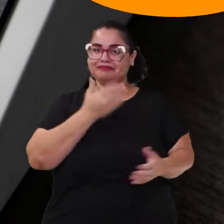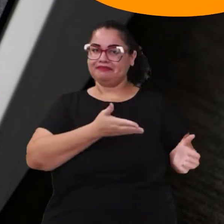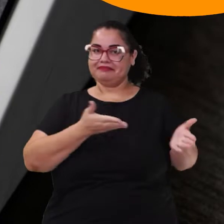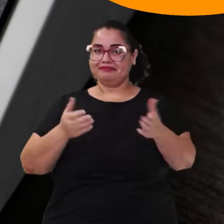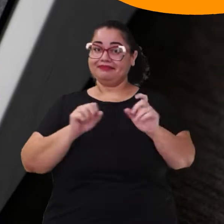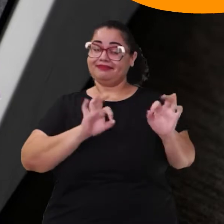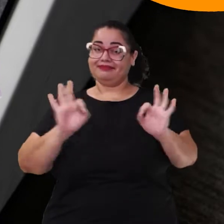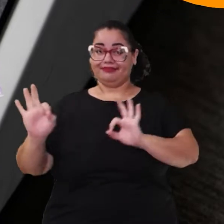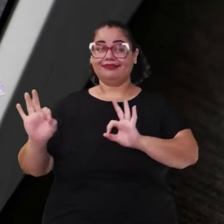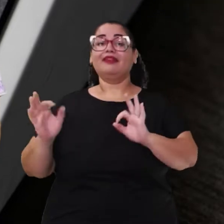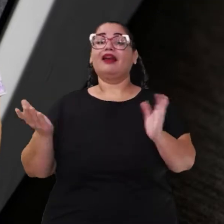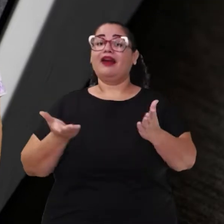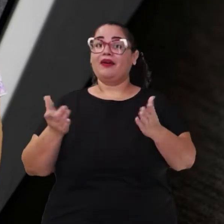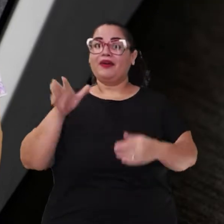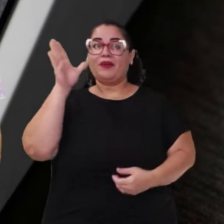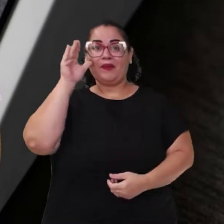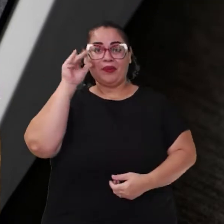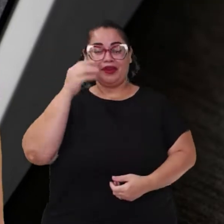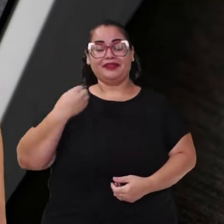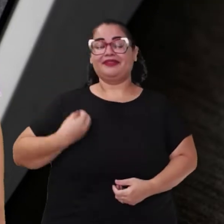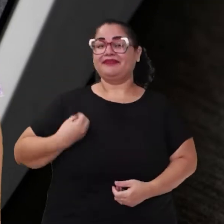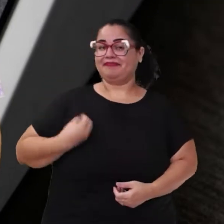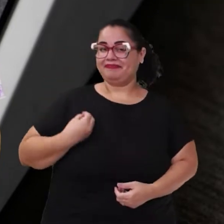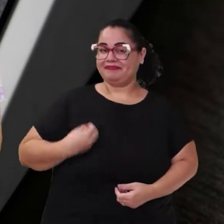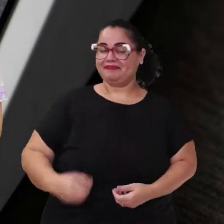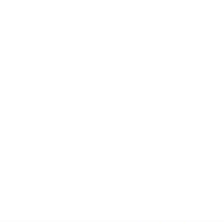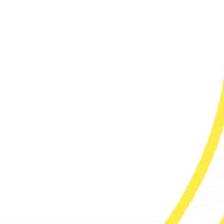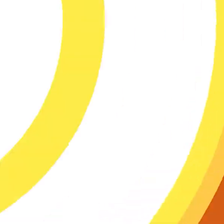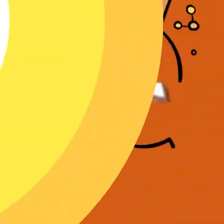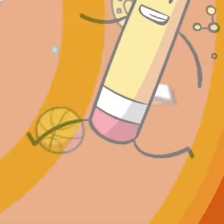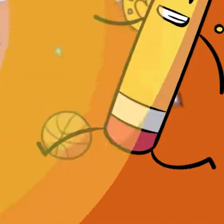o nosso quadro A Curiosidade PAU!